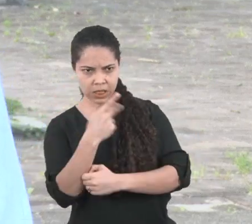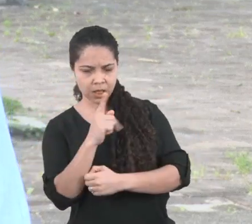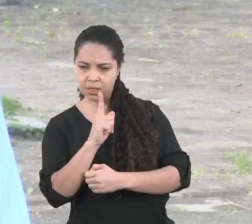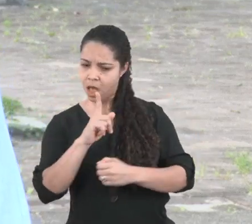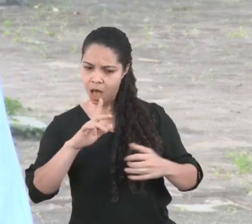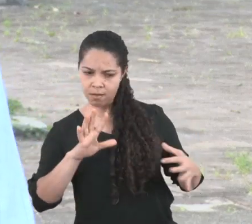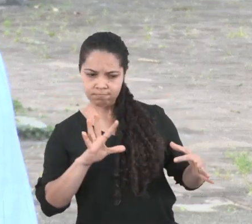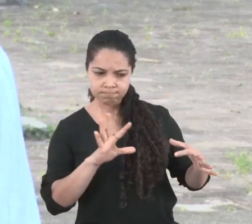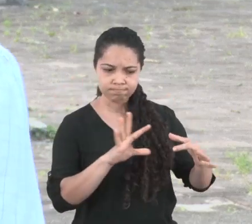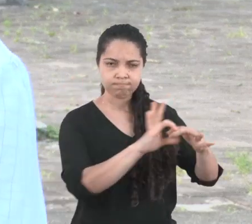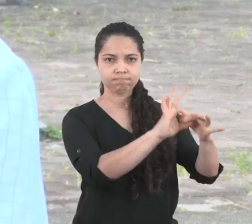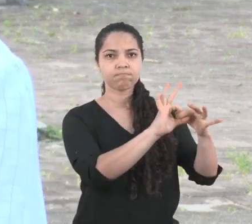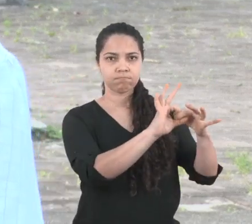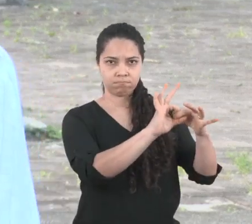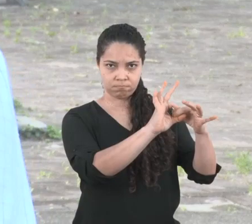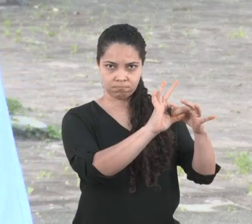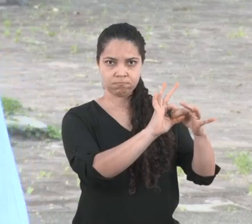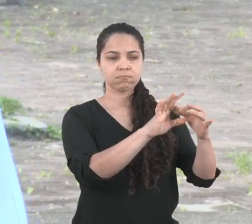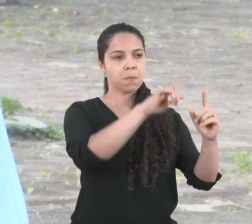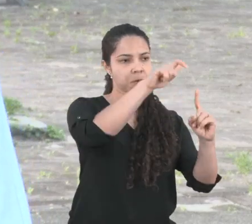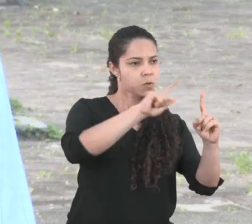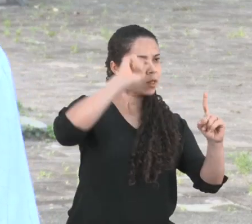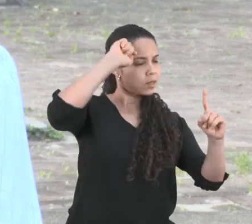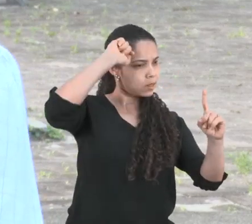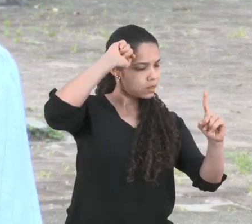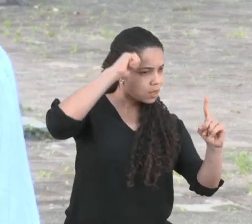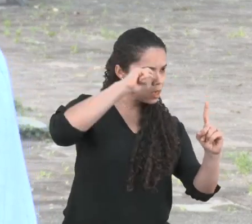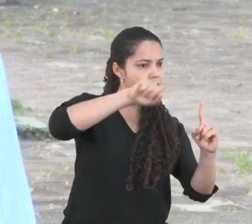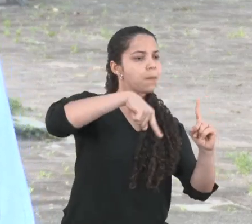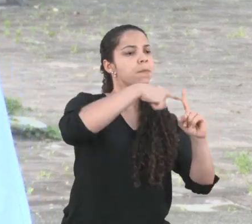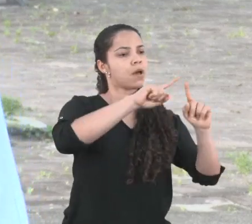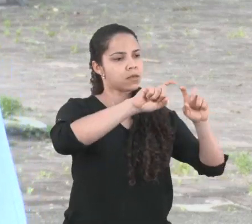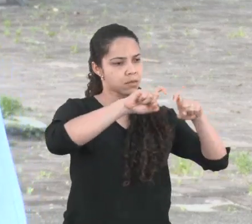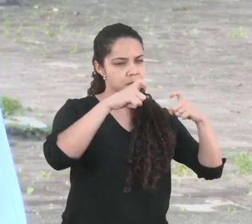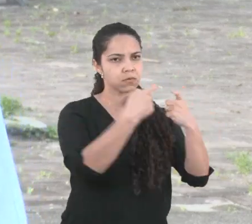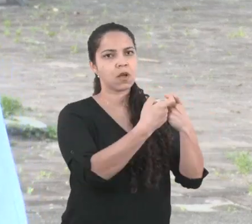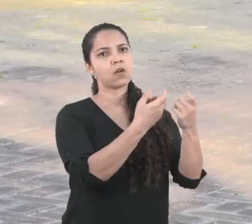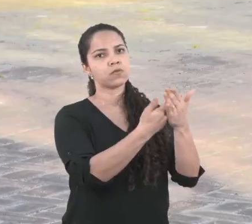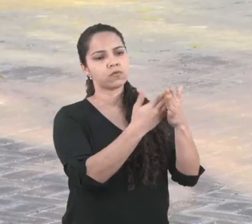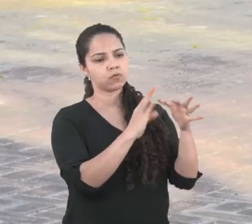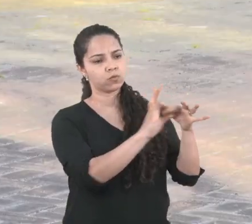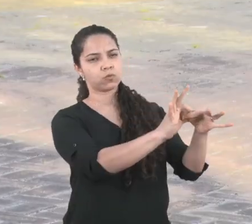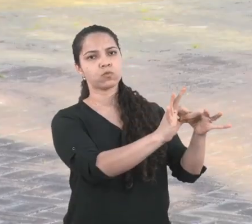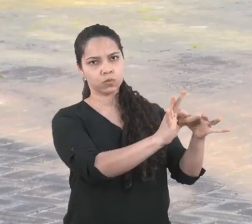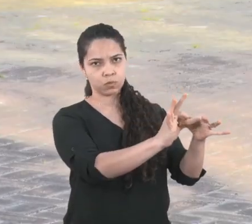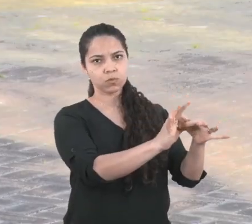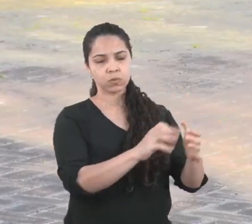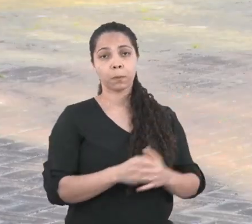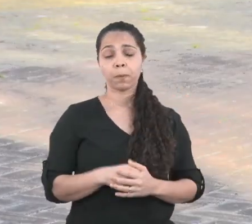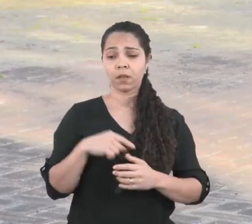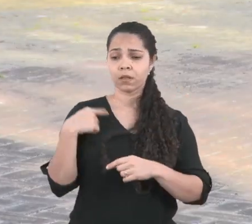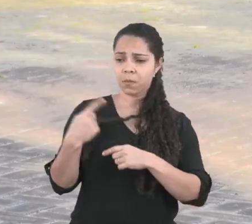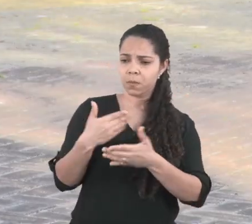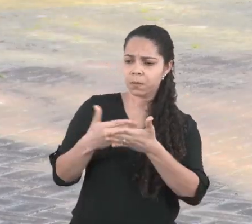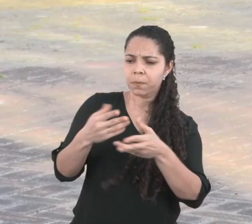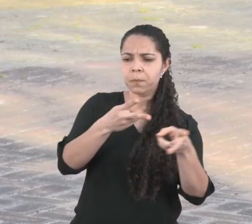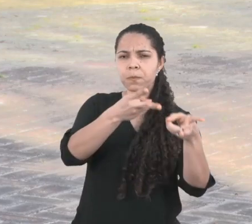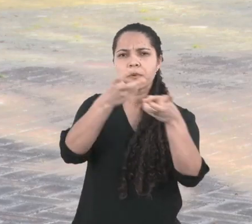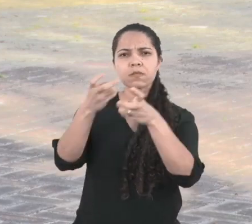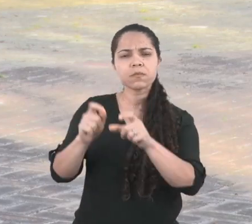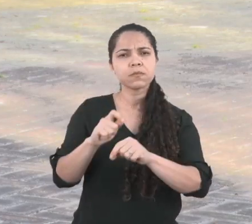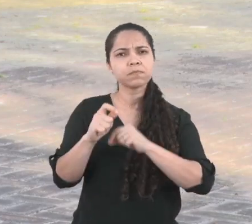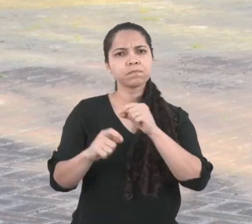pessoas, essa experiência negra não dissociada dessa sua experiência no campo da sexualidade. E aí a gente veio percebendo que